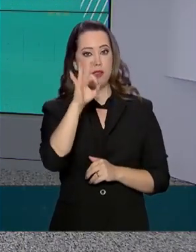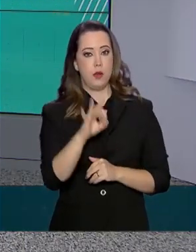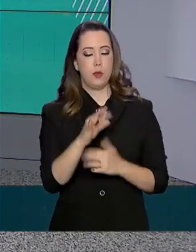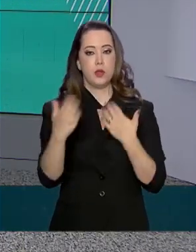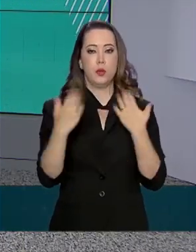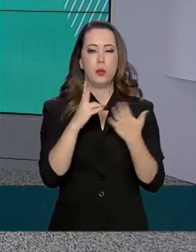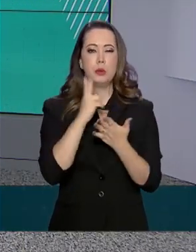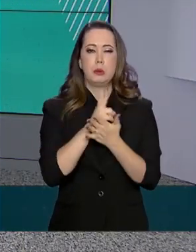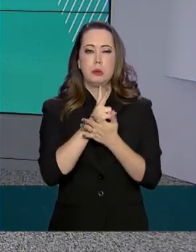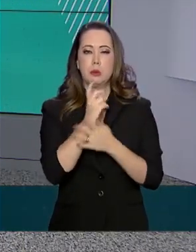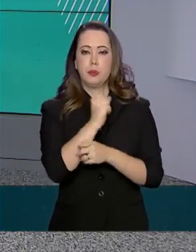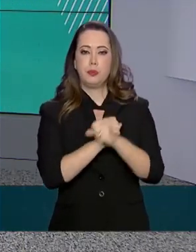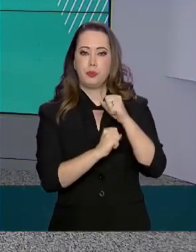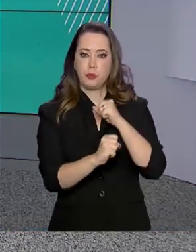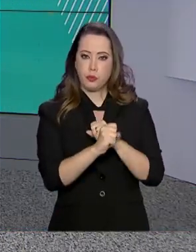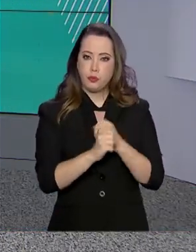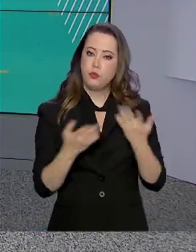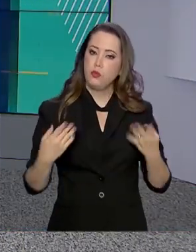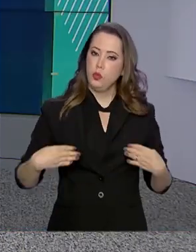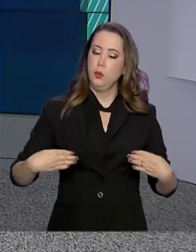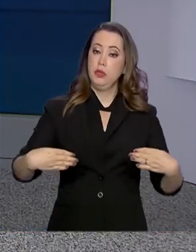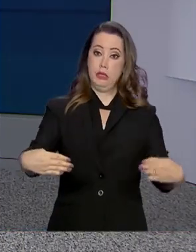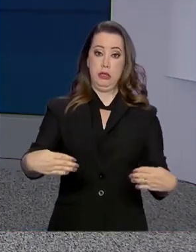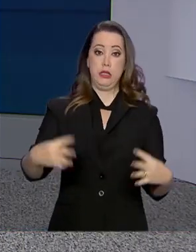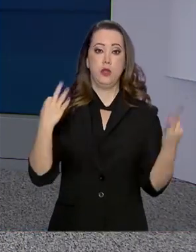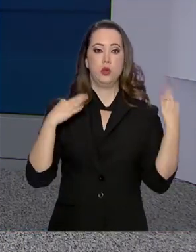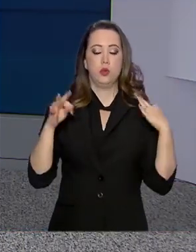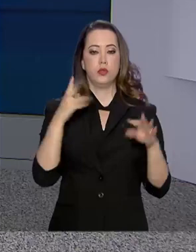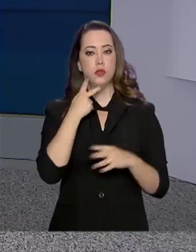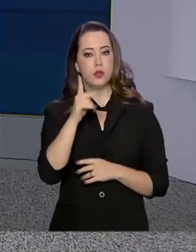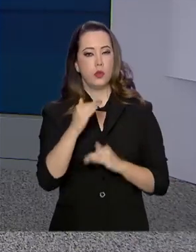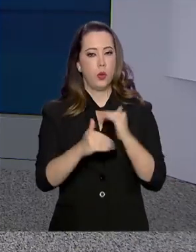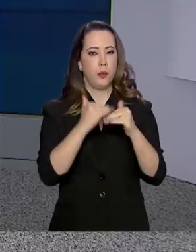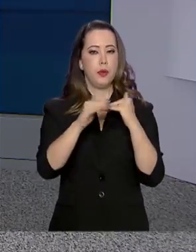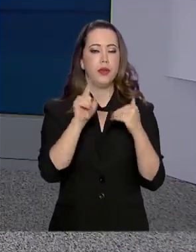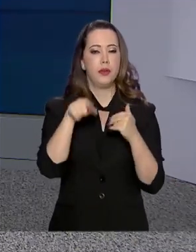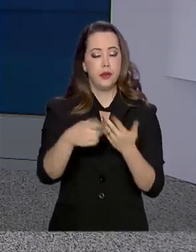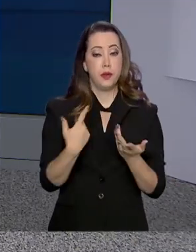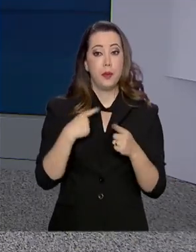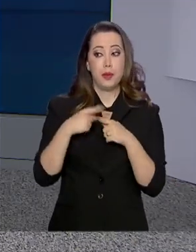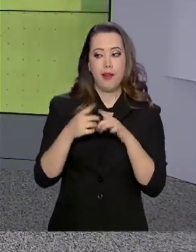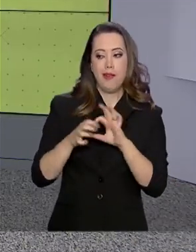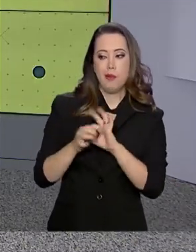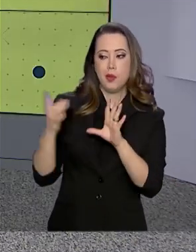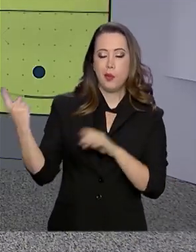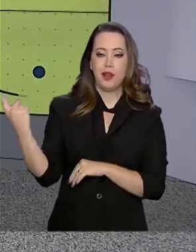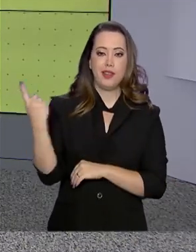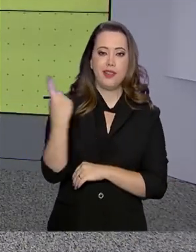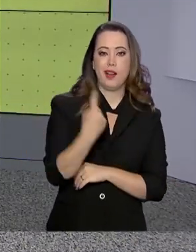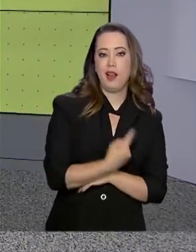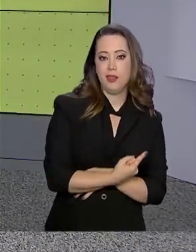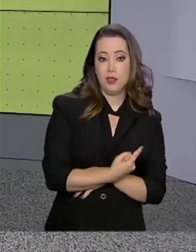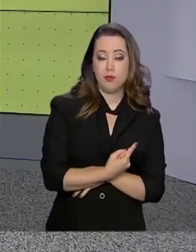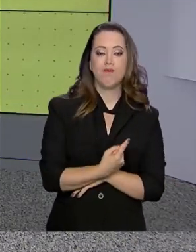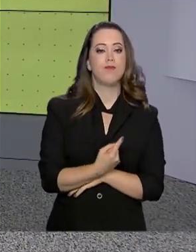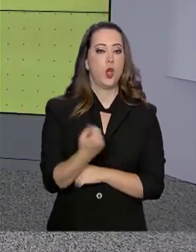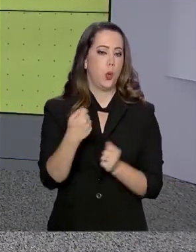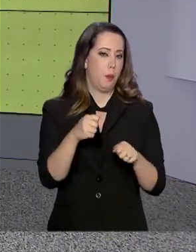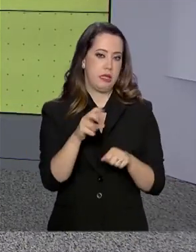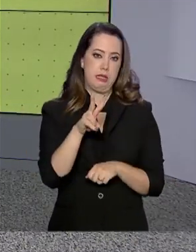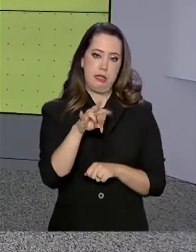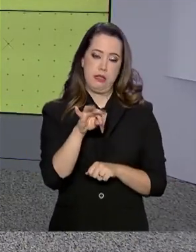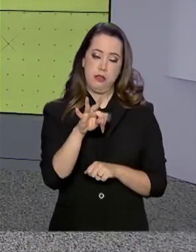2018. Segundo o Ministério do Turismo, o aumento é resultado da isenção do visto para estas nacionalidades, medida